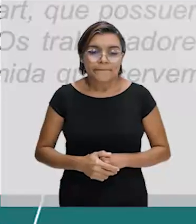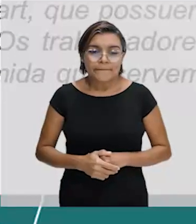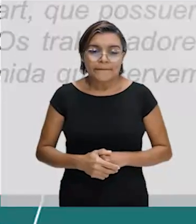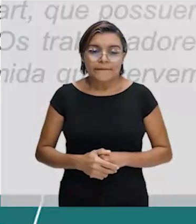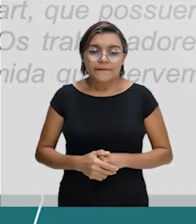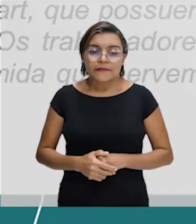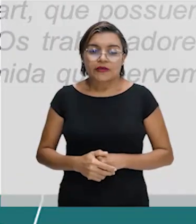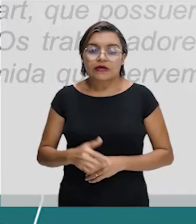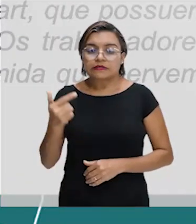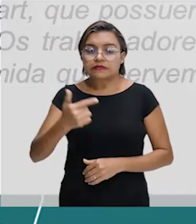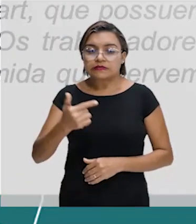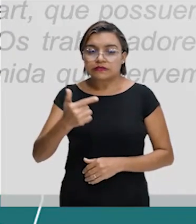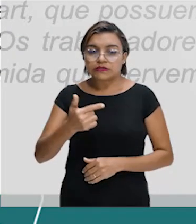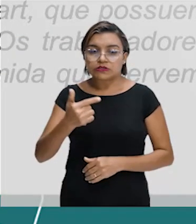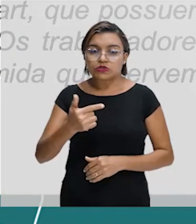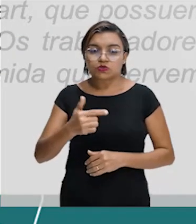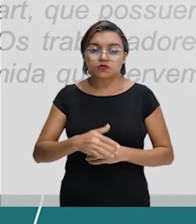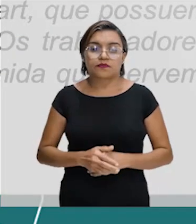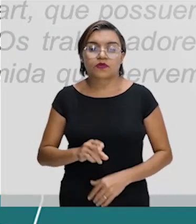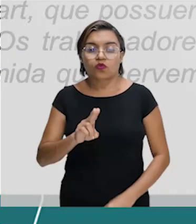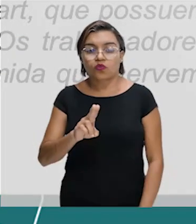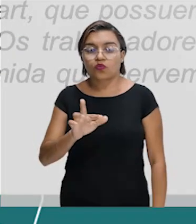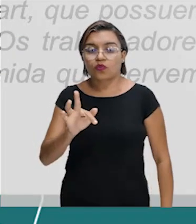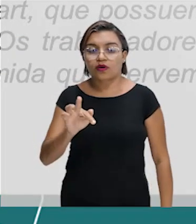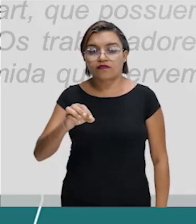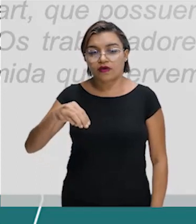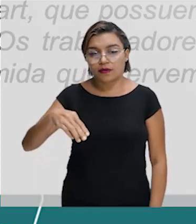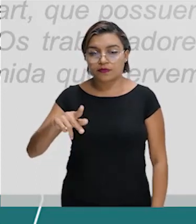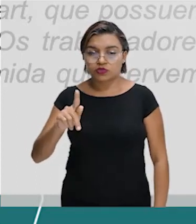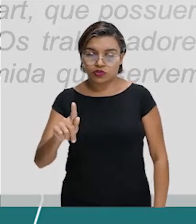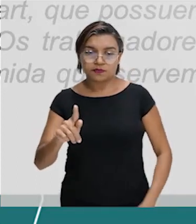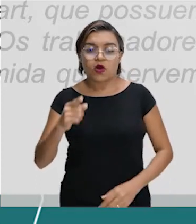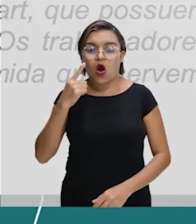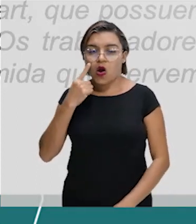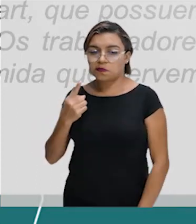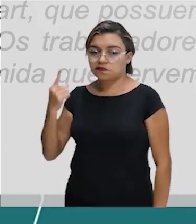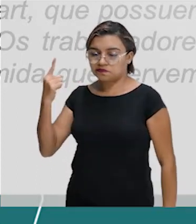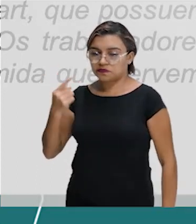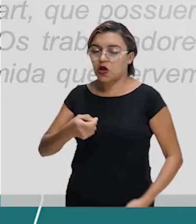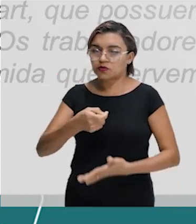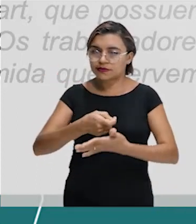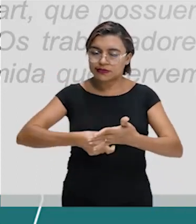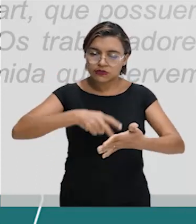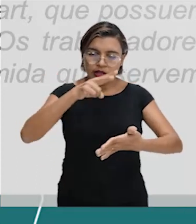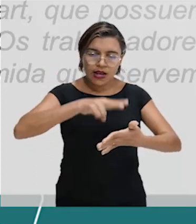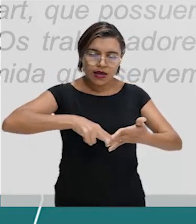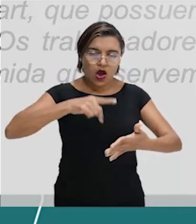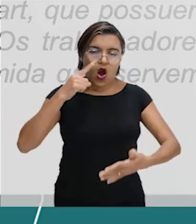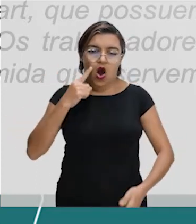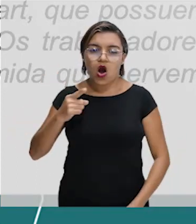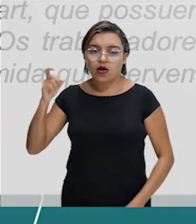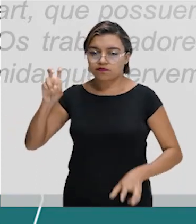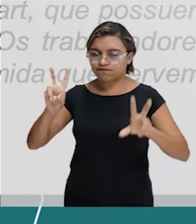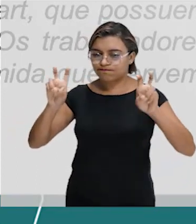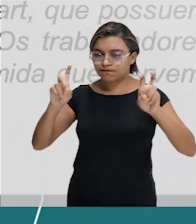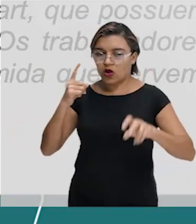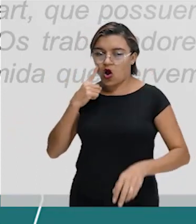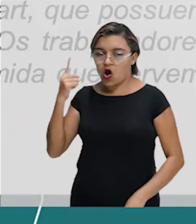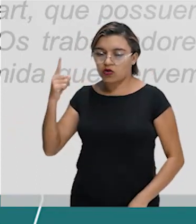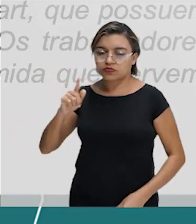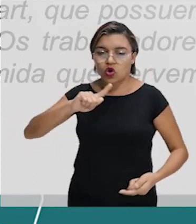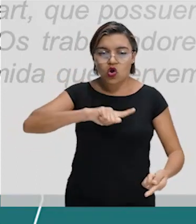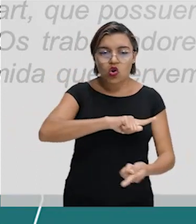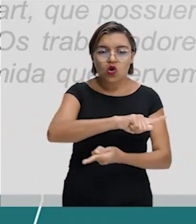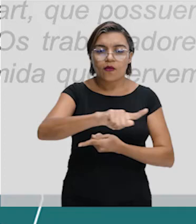Segunda questão. Universidade Federal de Minas Gerais. Ele diz o seguinte. Leia este texto. Abre aspas, faces da globalização.